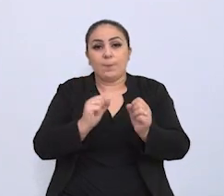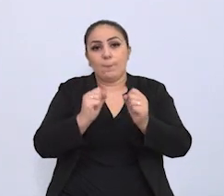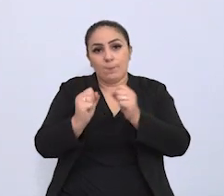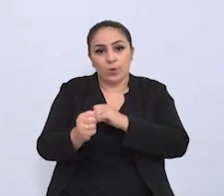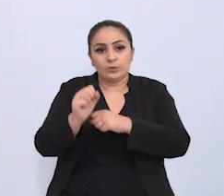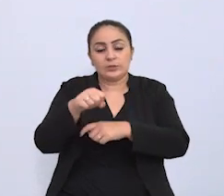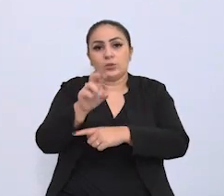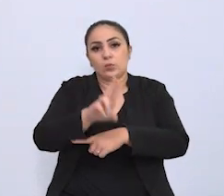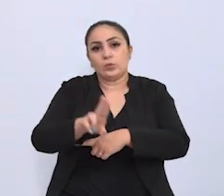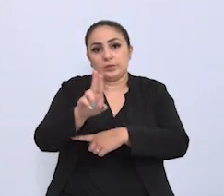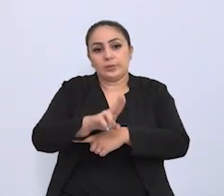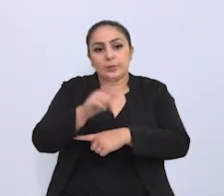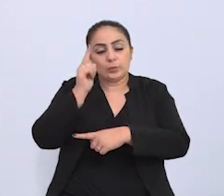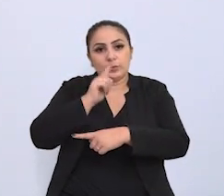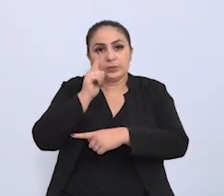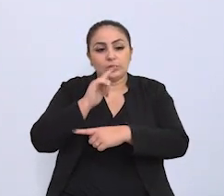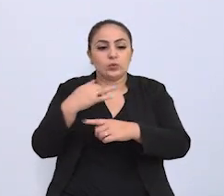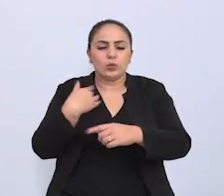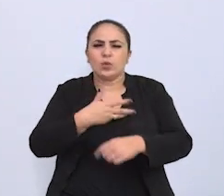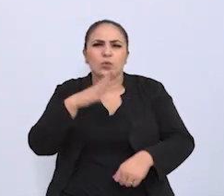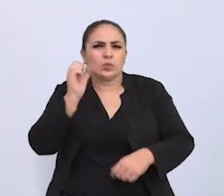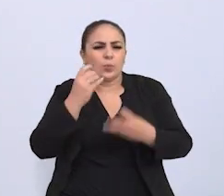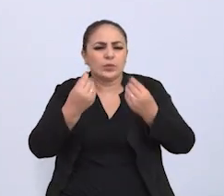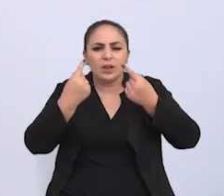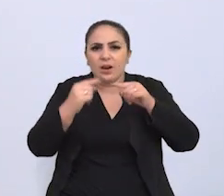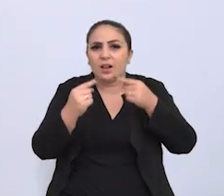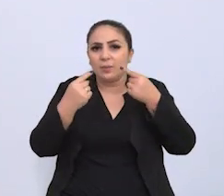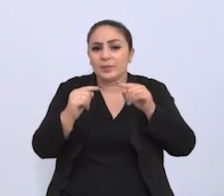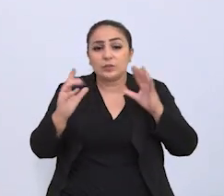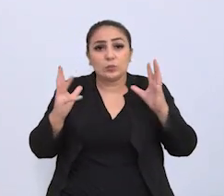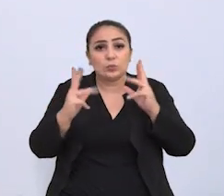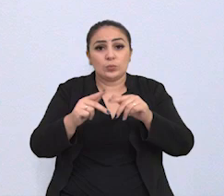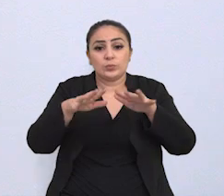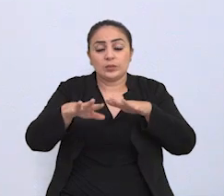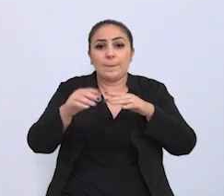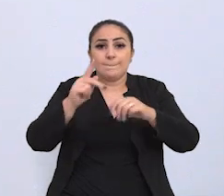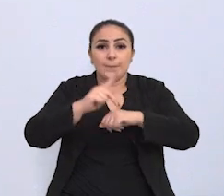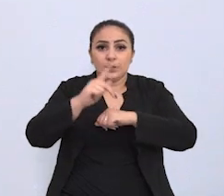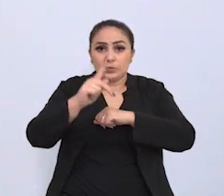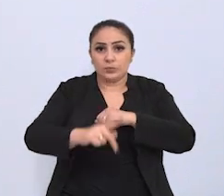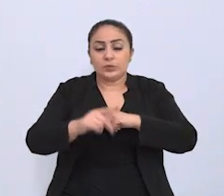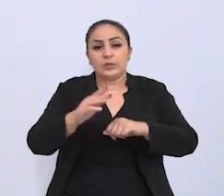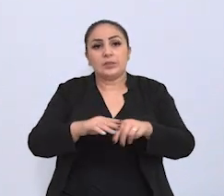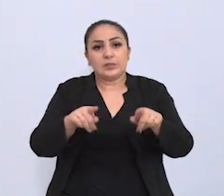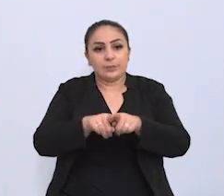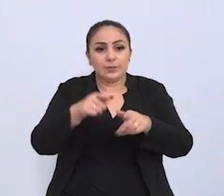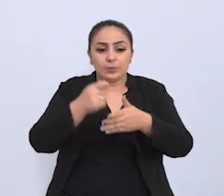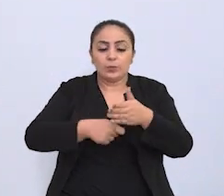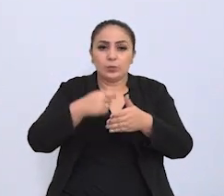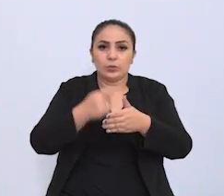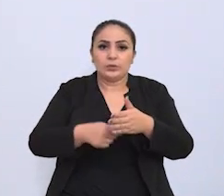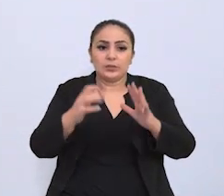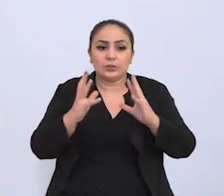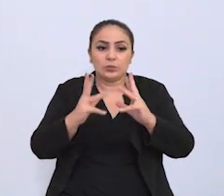que podem ser usados para o trânsito nós ouvimos muita reclamação do trânsito de passo fundo e vamos batalhar para que o